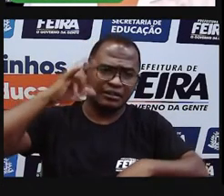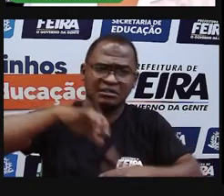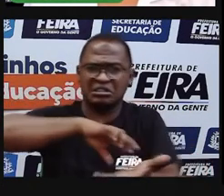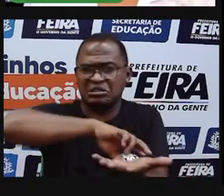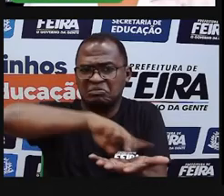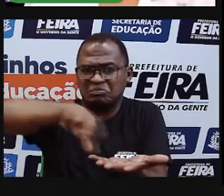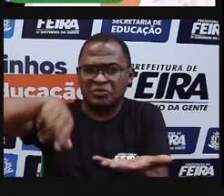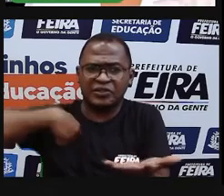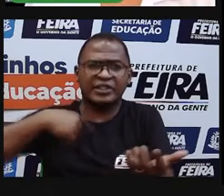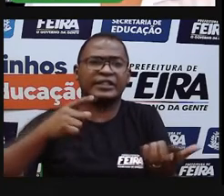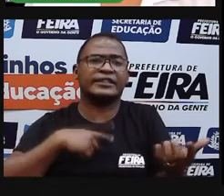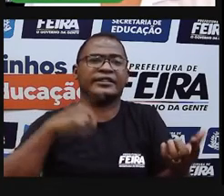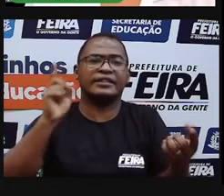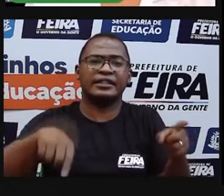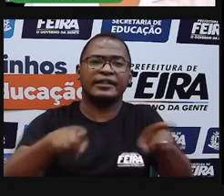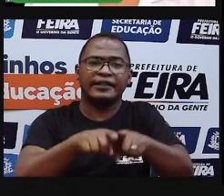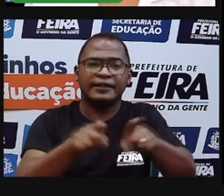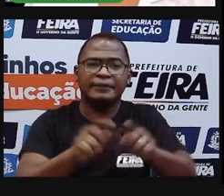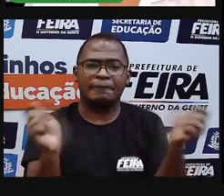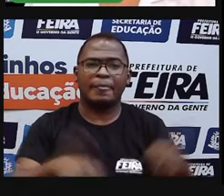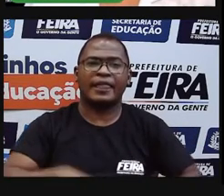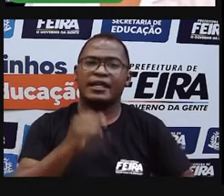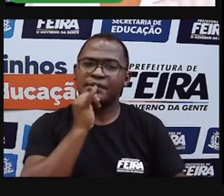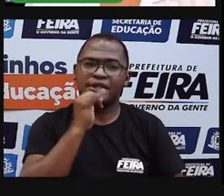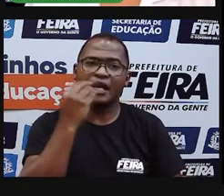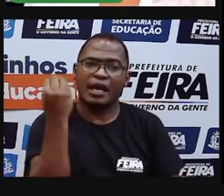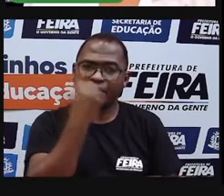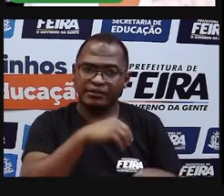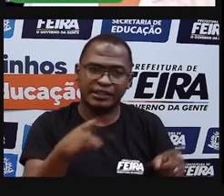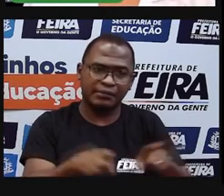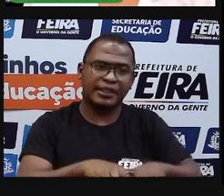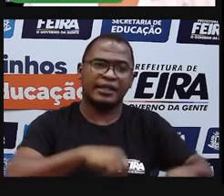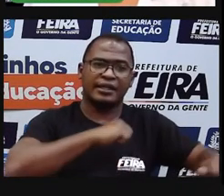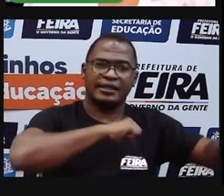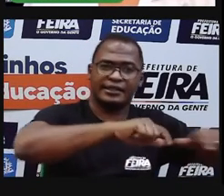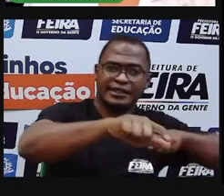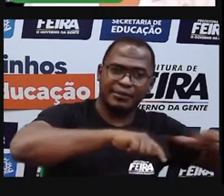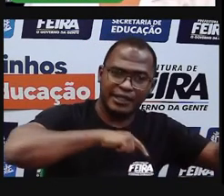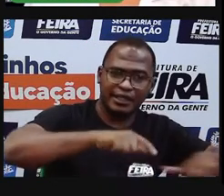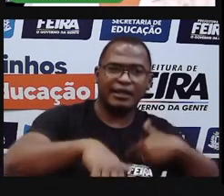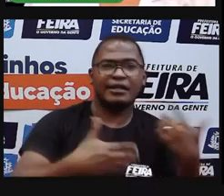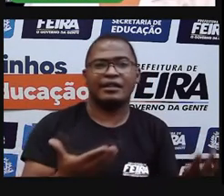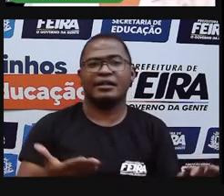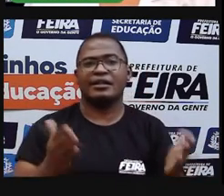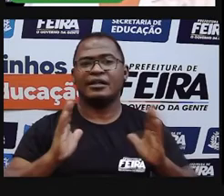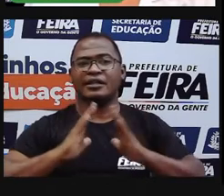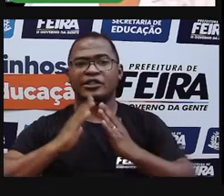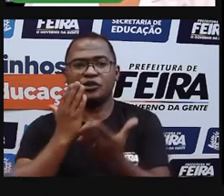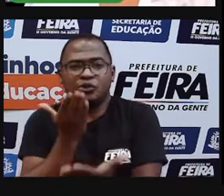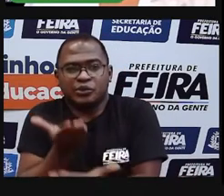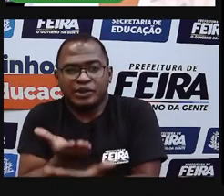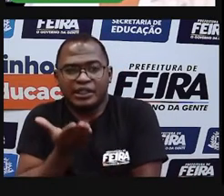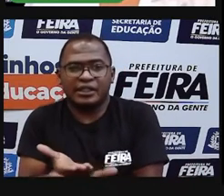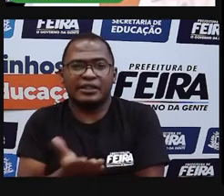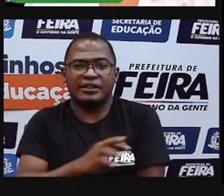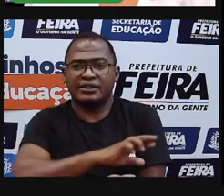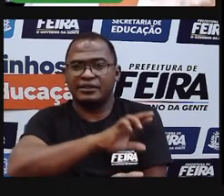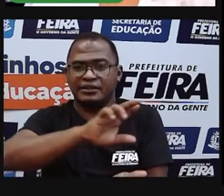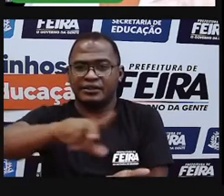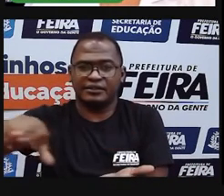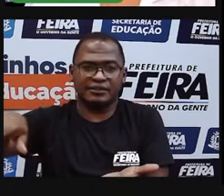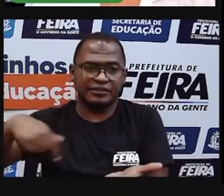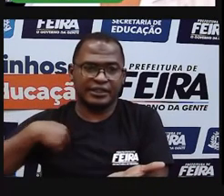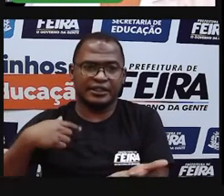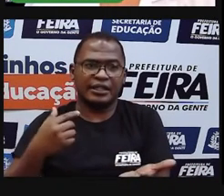usada para trabalhar, para conversar, para assistir a aulas, etc. Por isso, a comunidade virtual aproxima as pessoas que estão em lugares